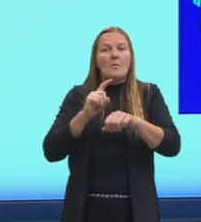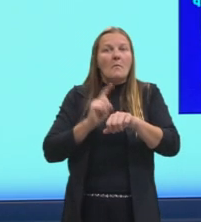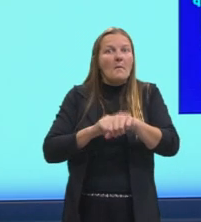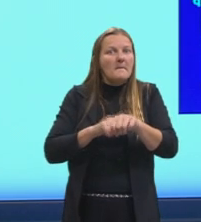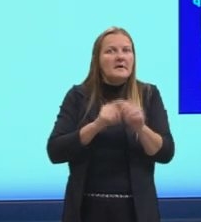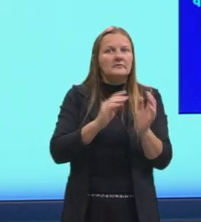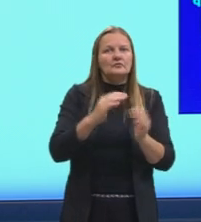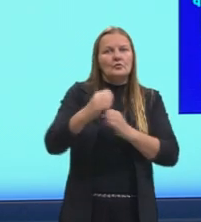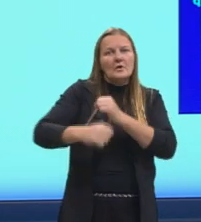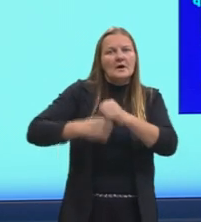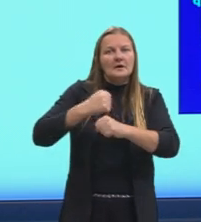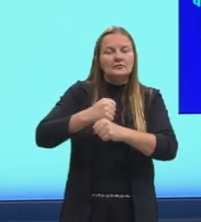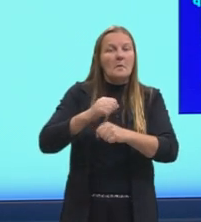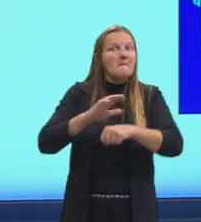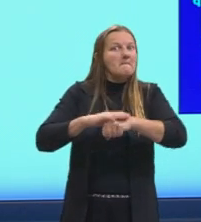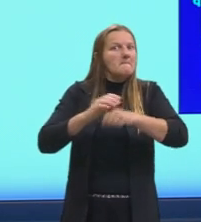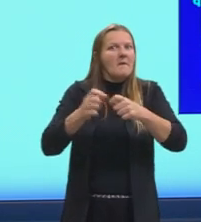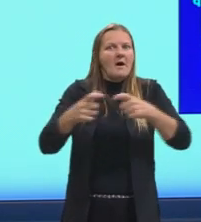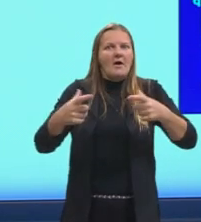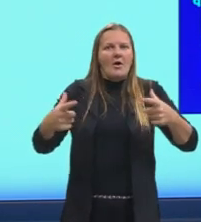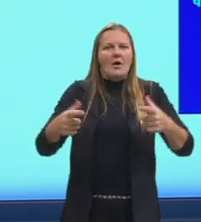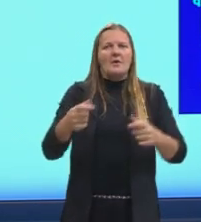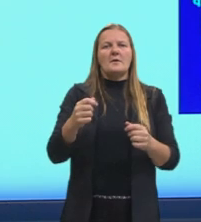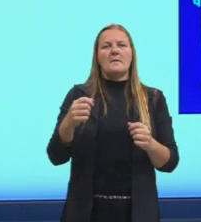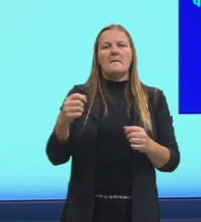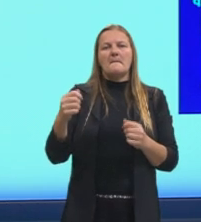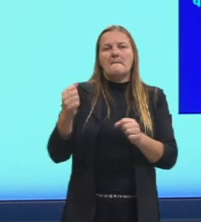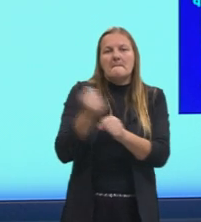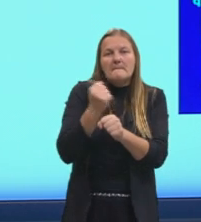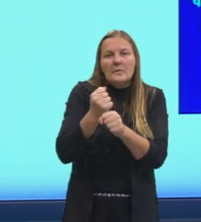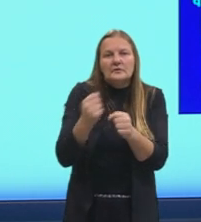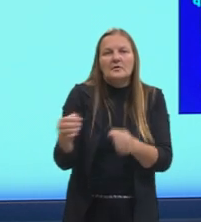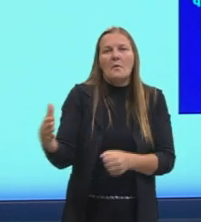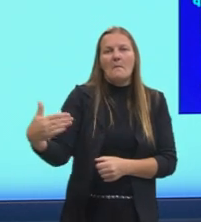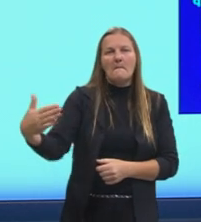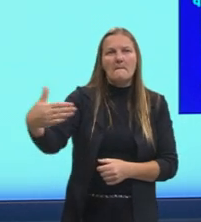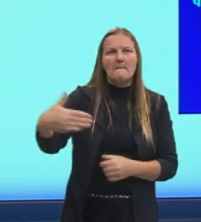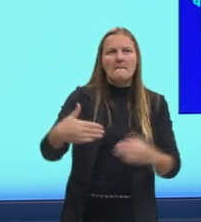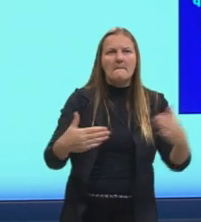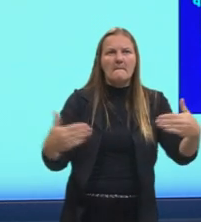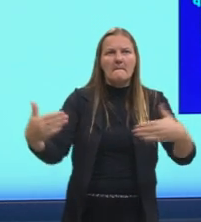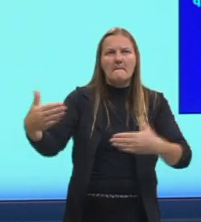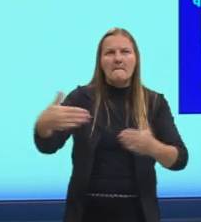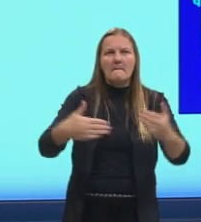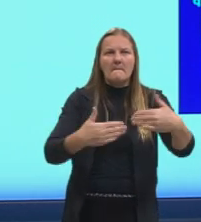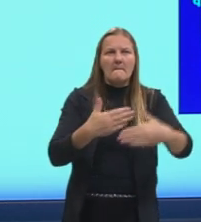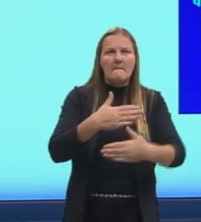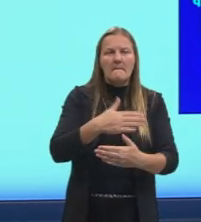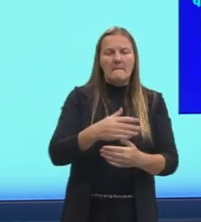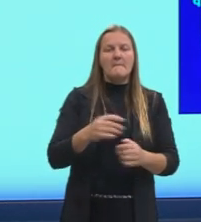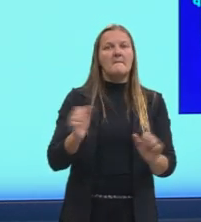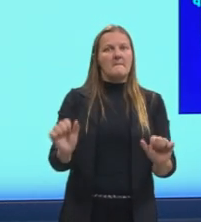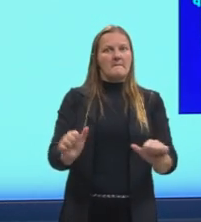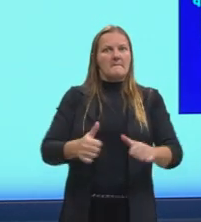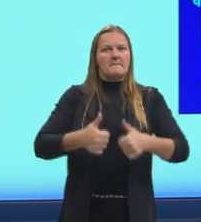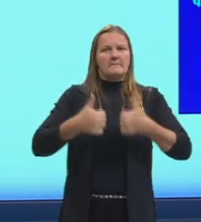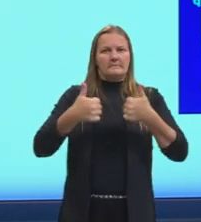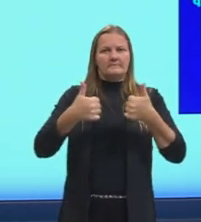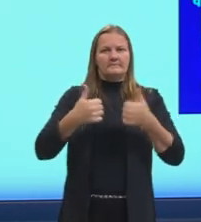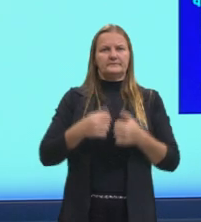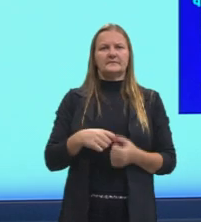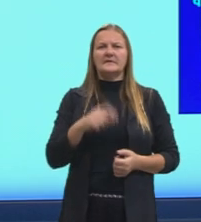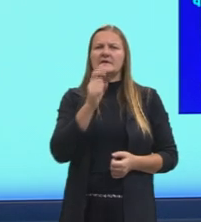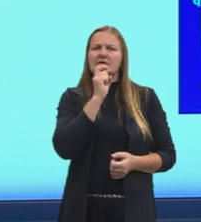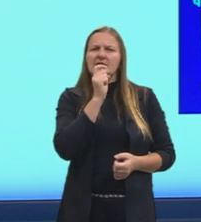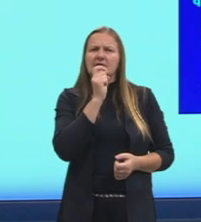são anos que vão ter mais pesca, tá, gurizada? E aí, o que eu trouxe pra vocês, ó, então, a água fria, né, vai ser muito